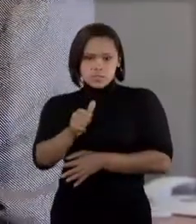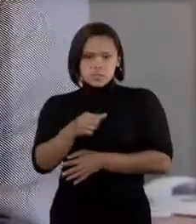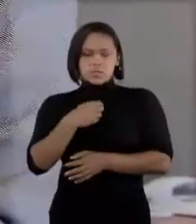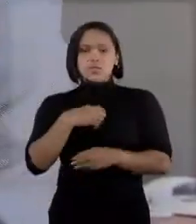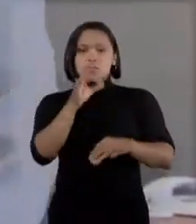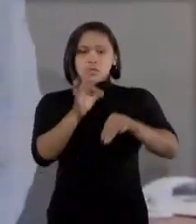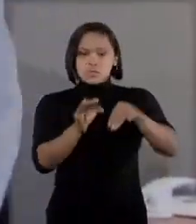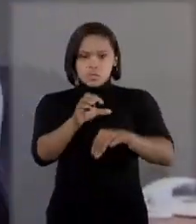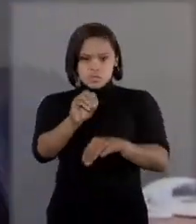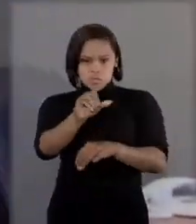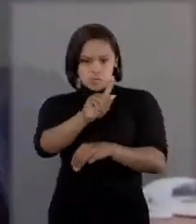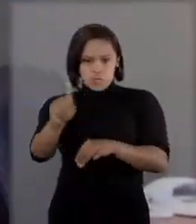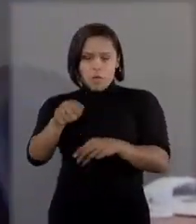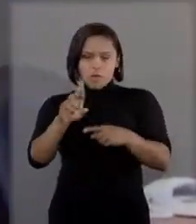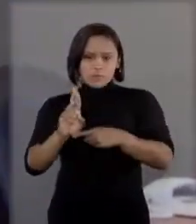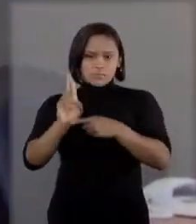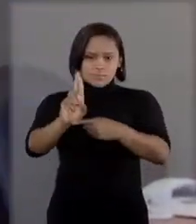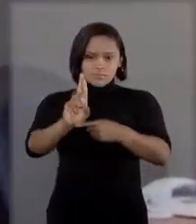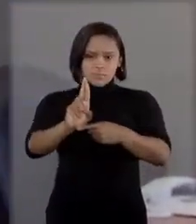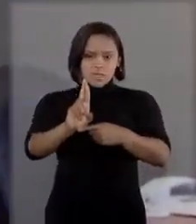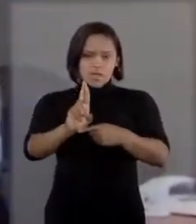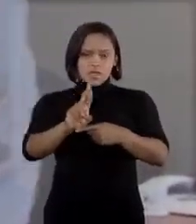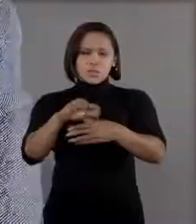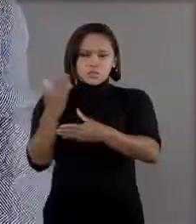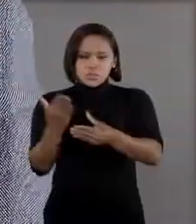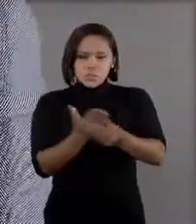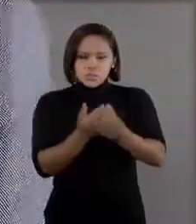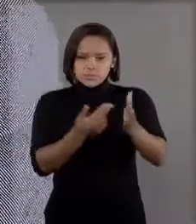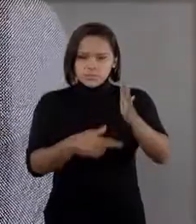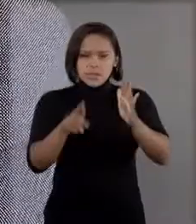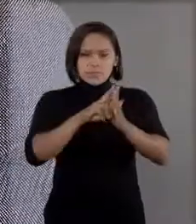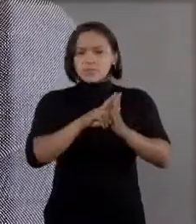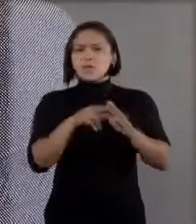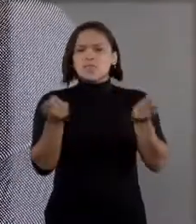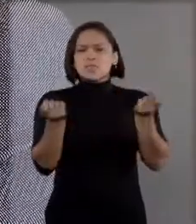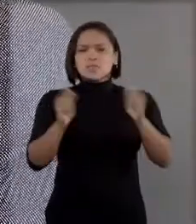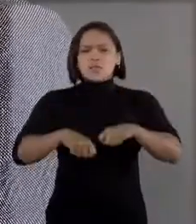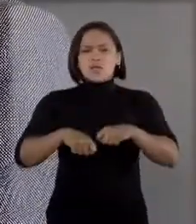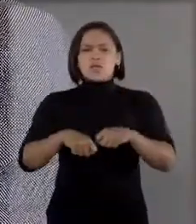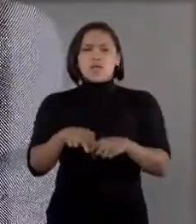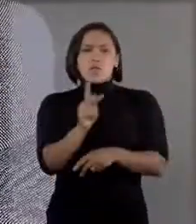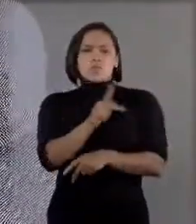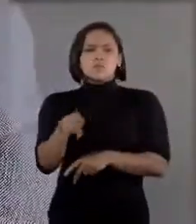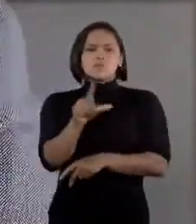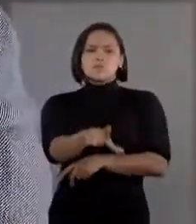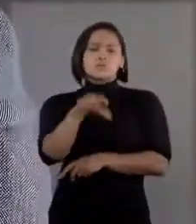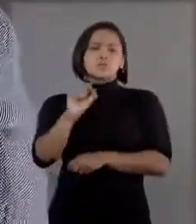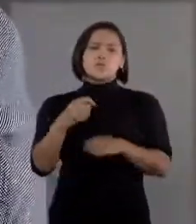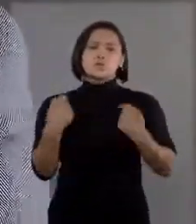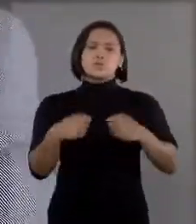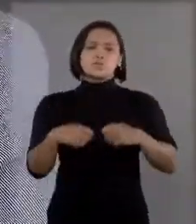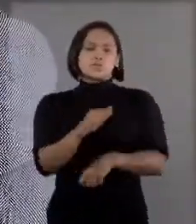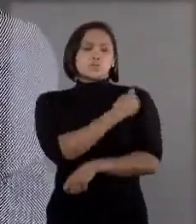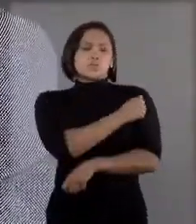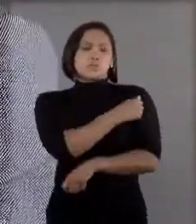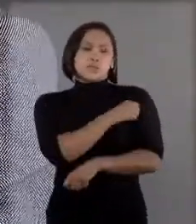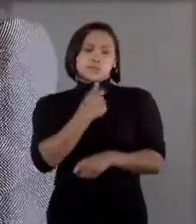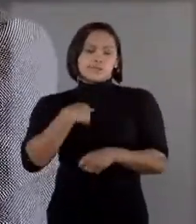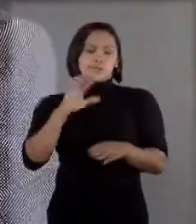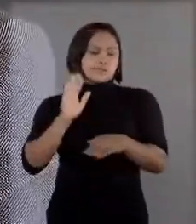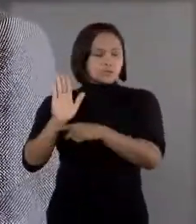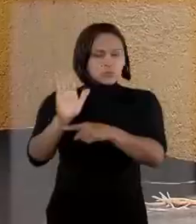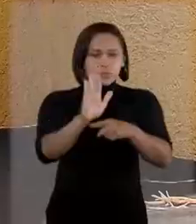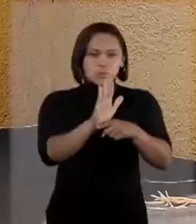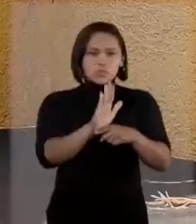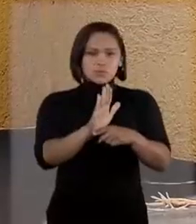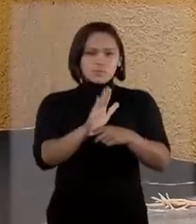ministro Og Fernandes, relator do recurso, afirmou não ser competência do professor avaliar se o aluno precisa ou não ser atendido pelo